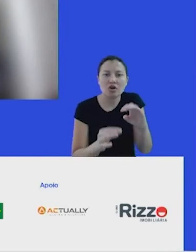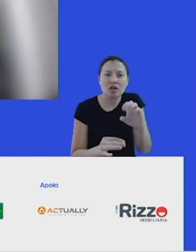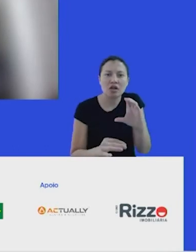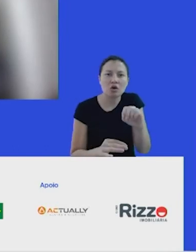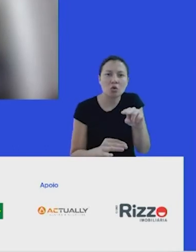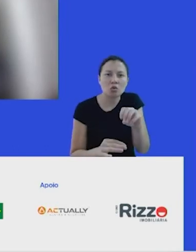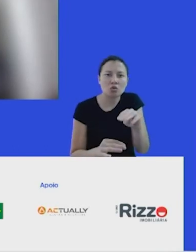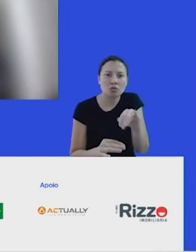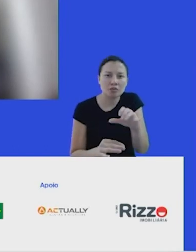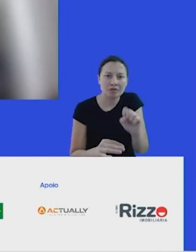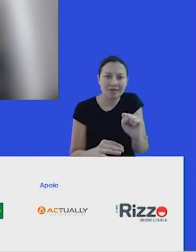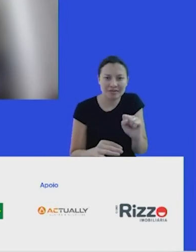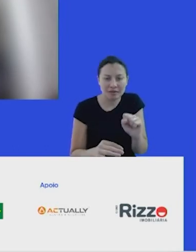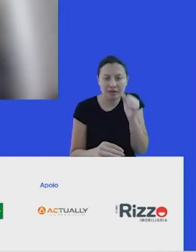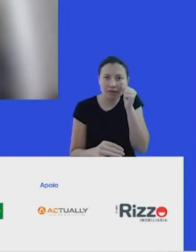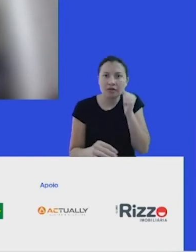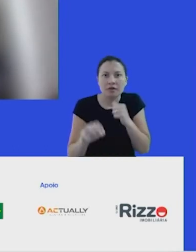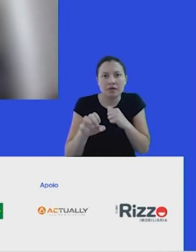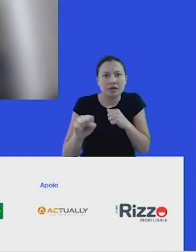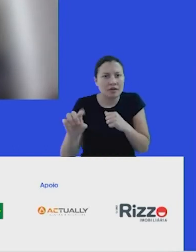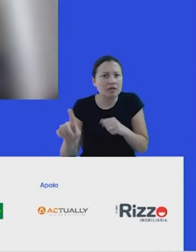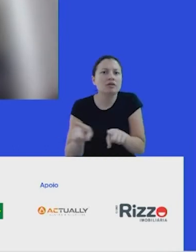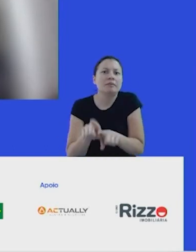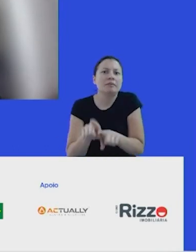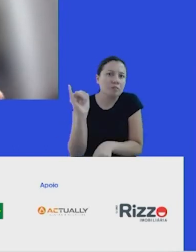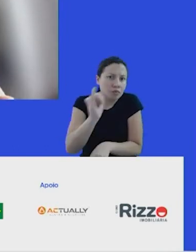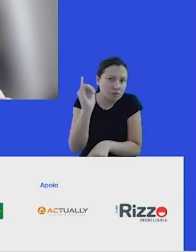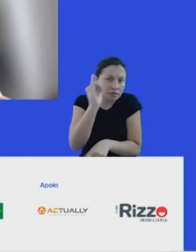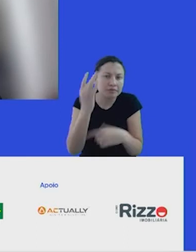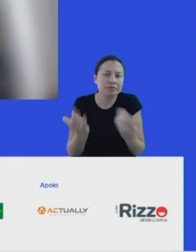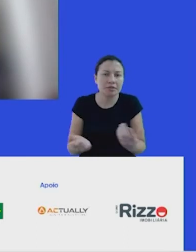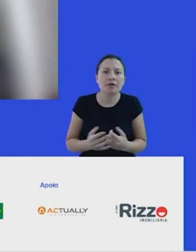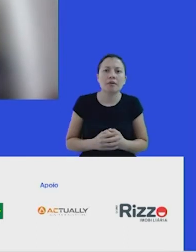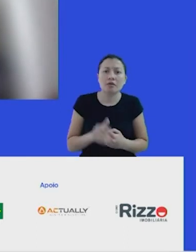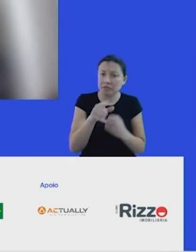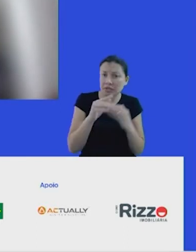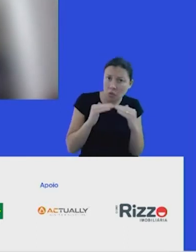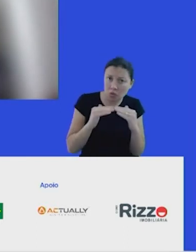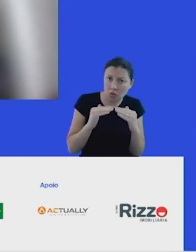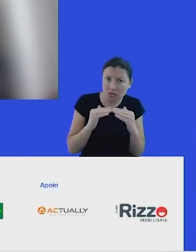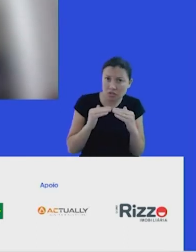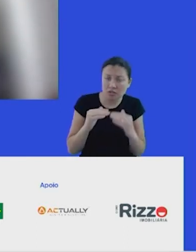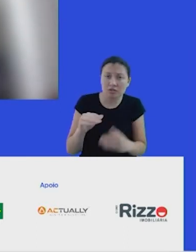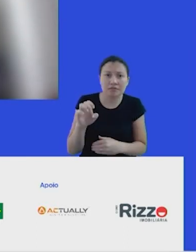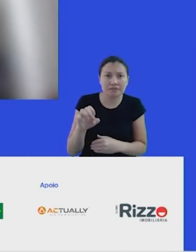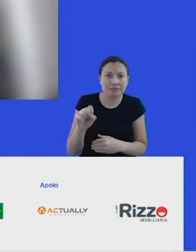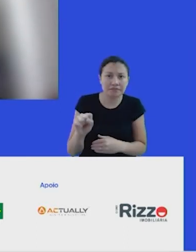ESD, que é importante? Então, se você concorda que o ESD